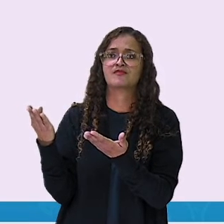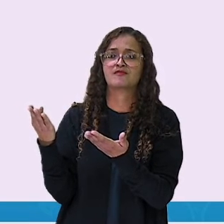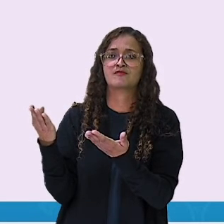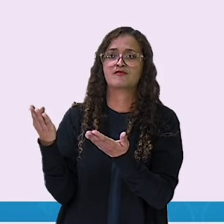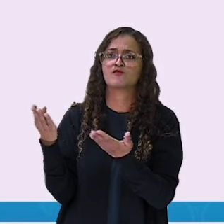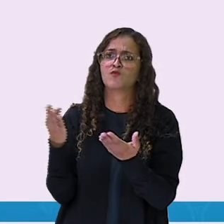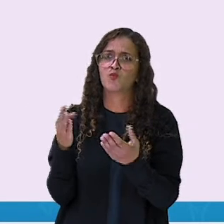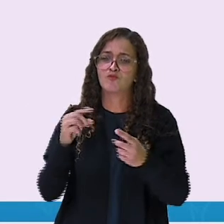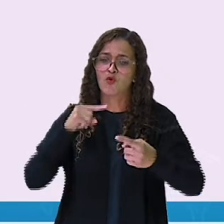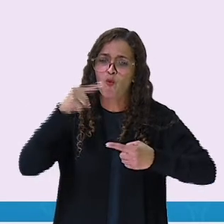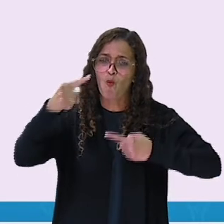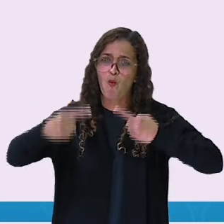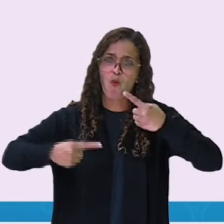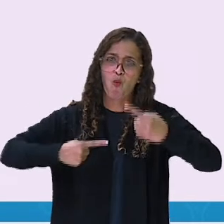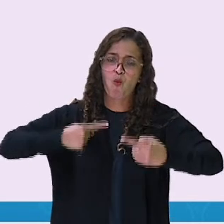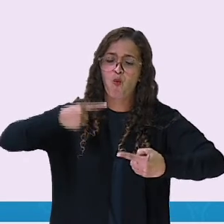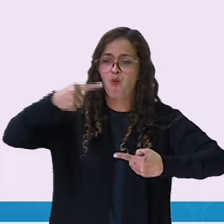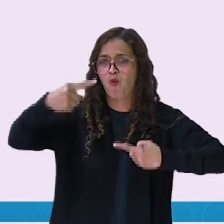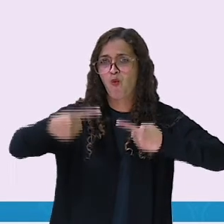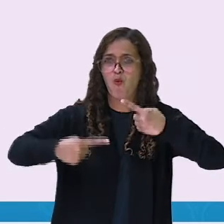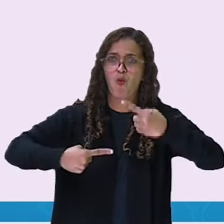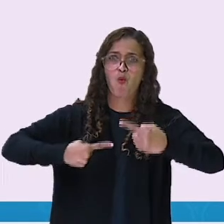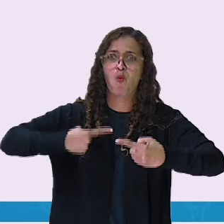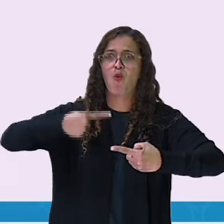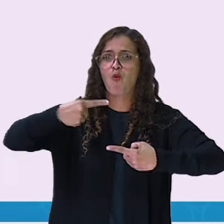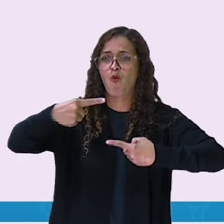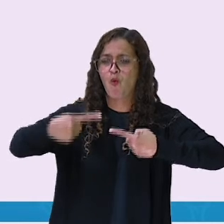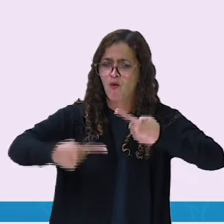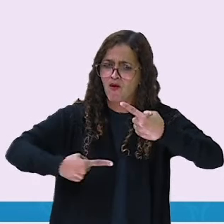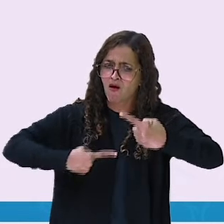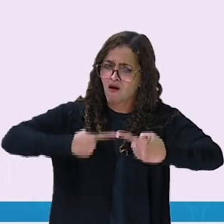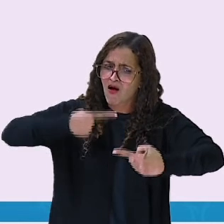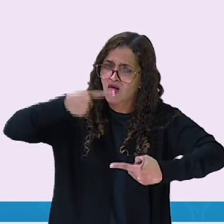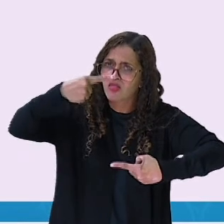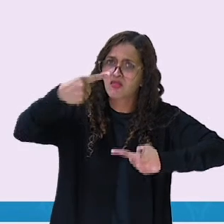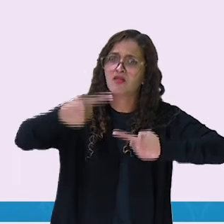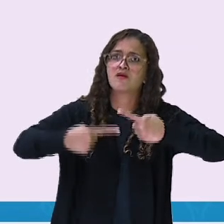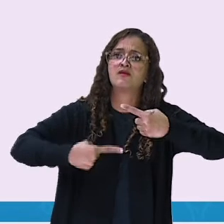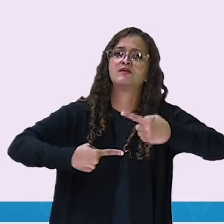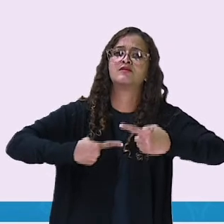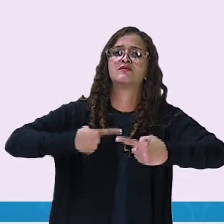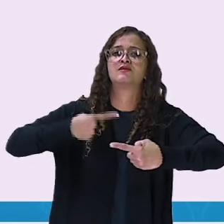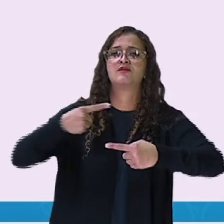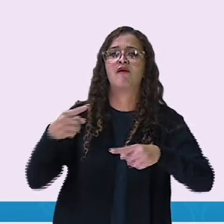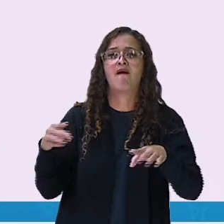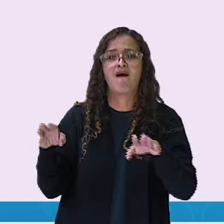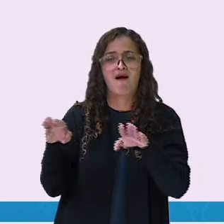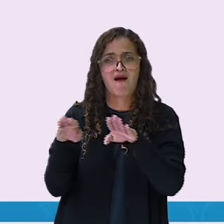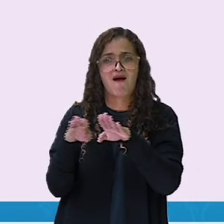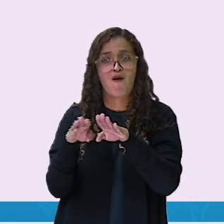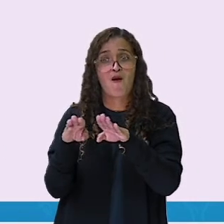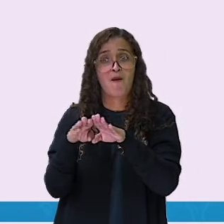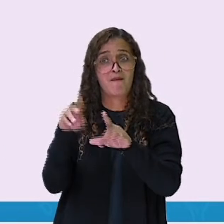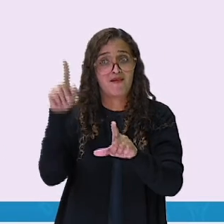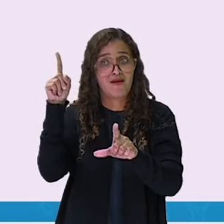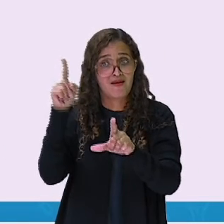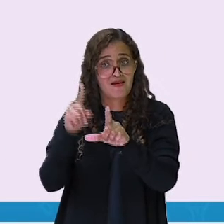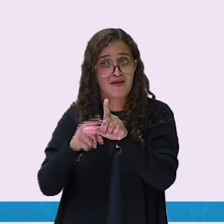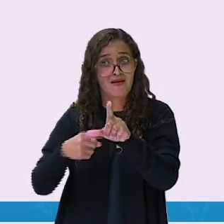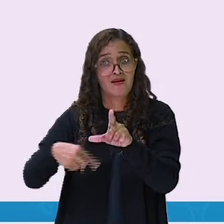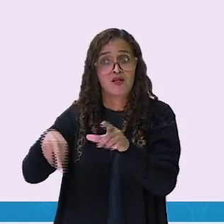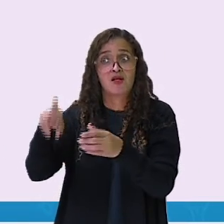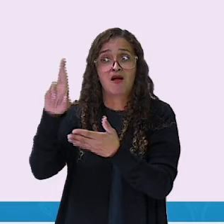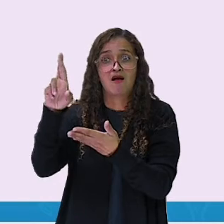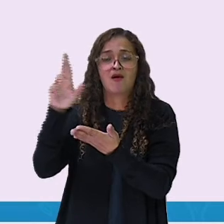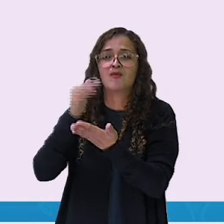roda. Olha o som. Roda. Também começa com a letra R. Vamos